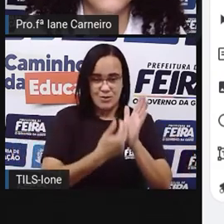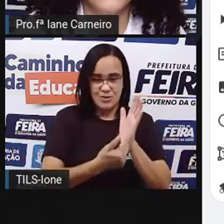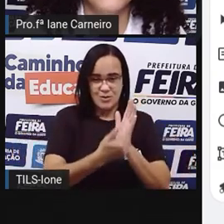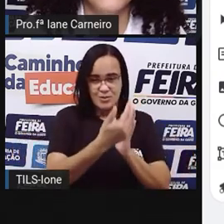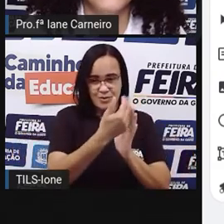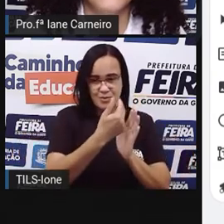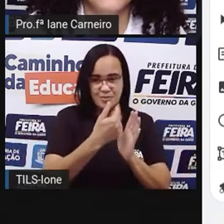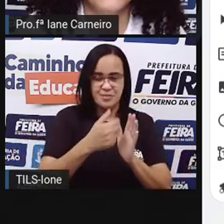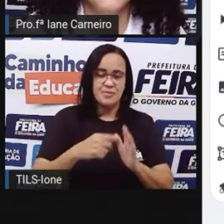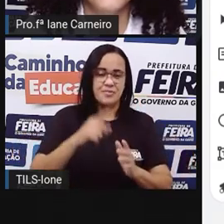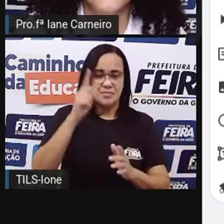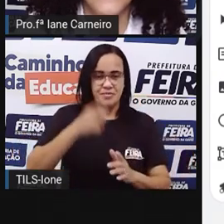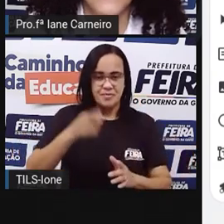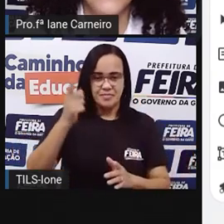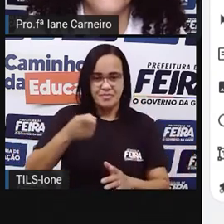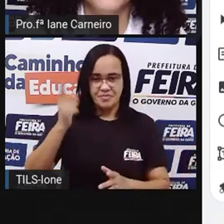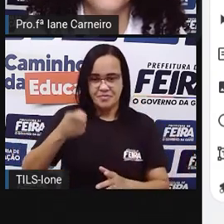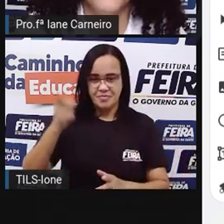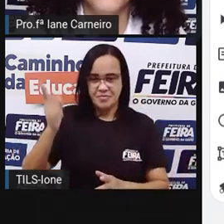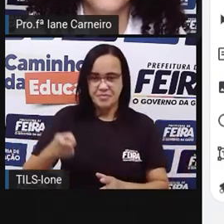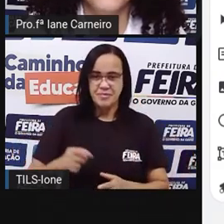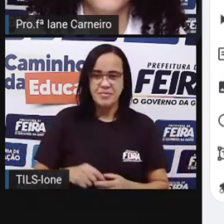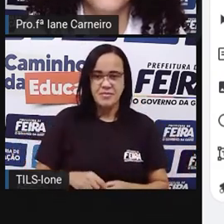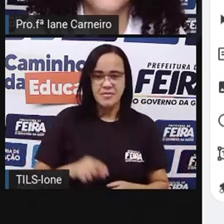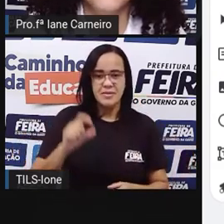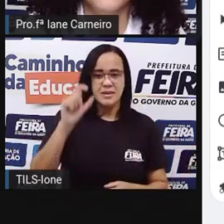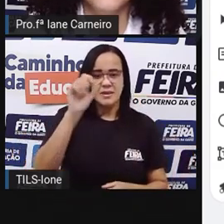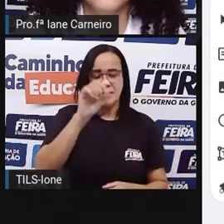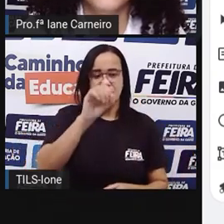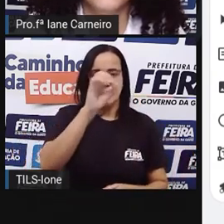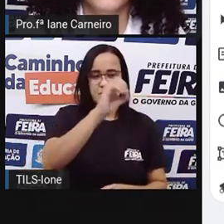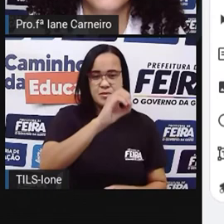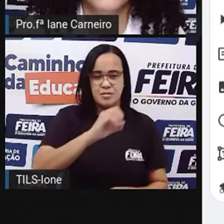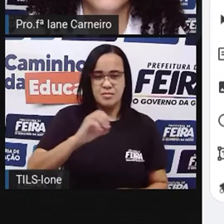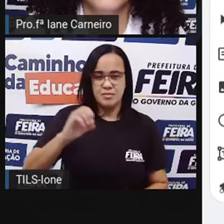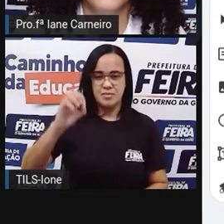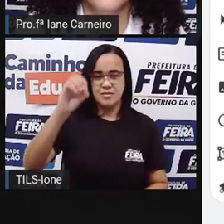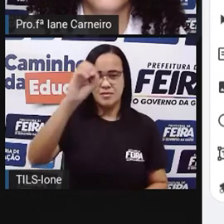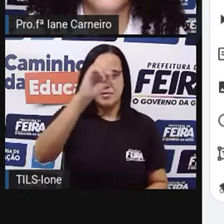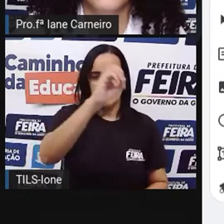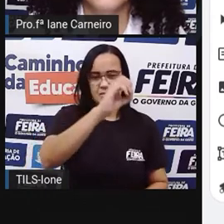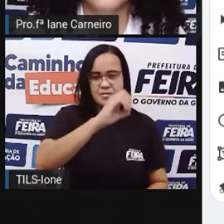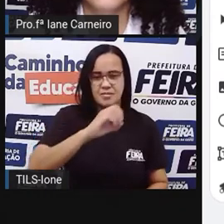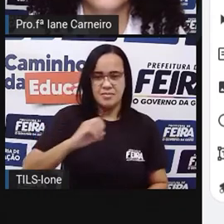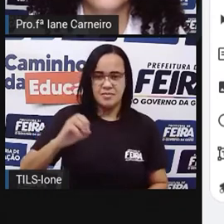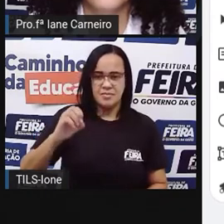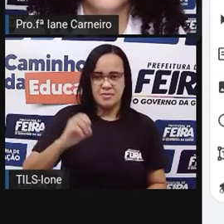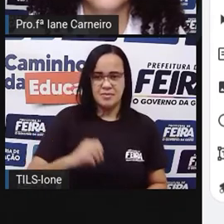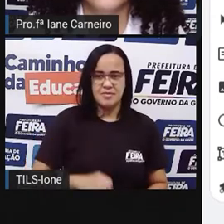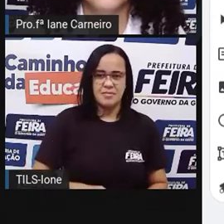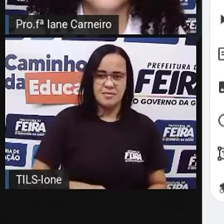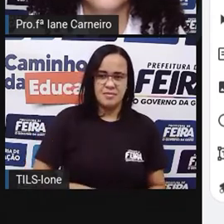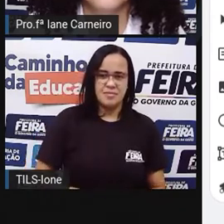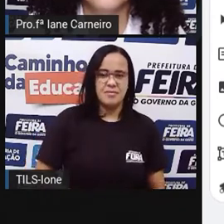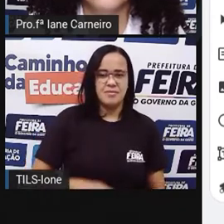tracinhos. Aí eu fazia bolinhas. Eu fazia assim, ó.